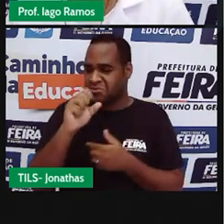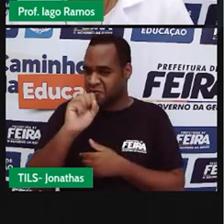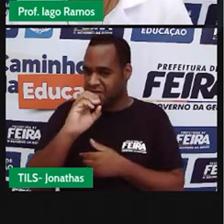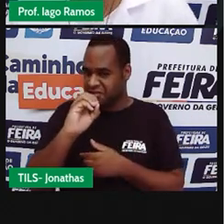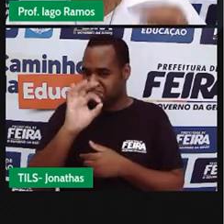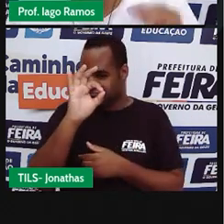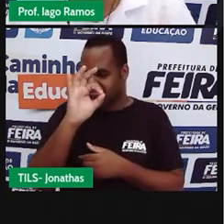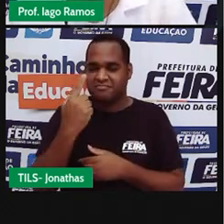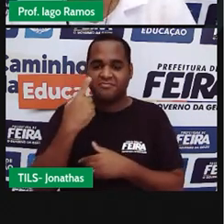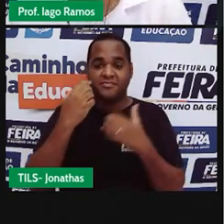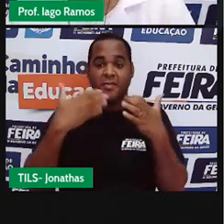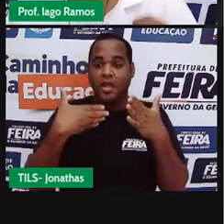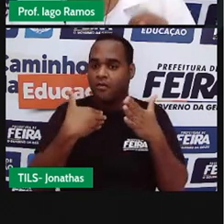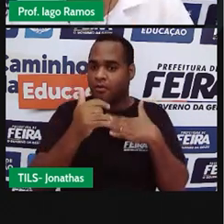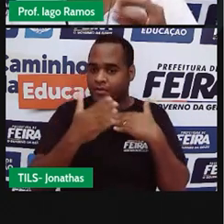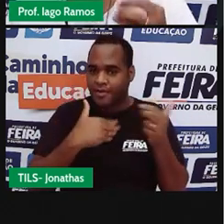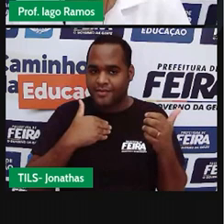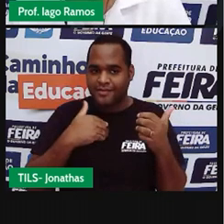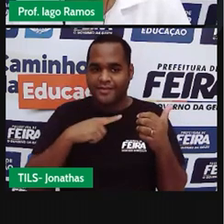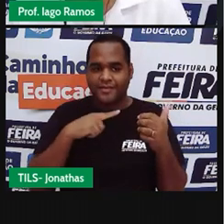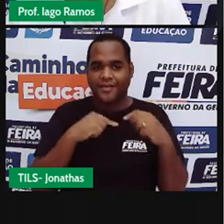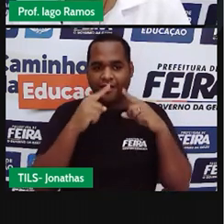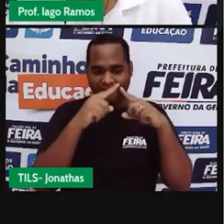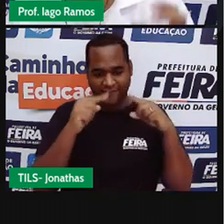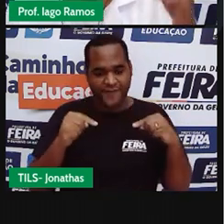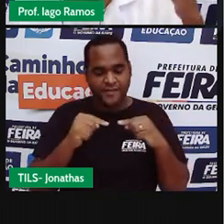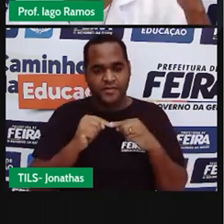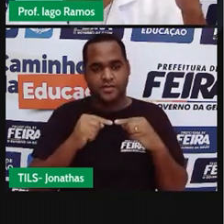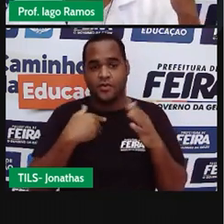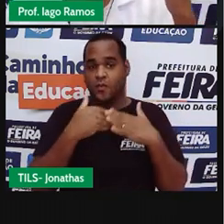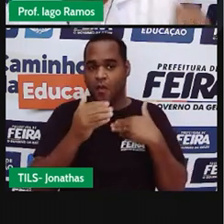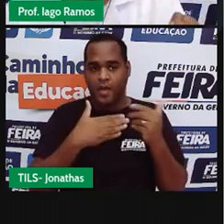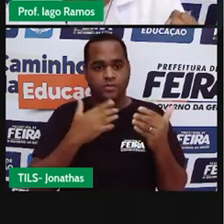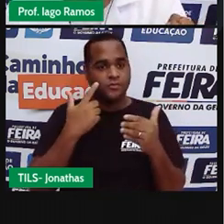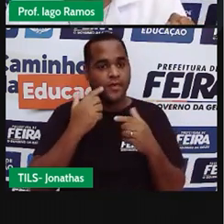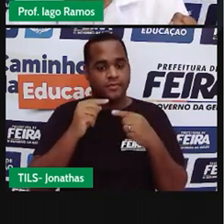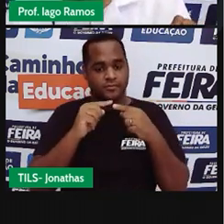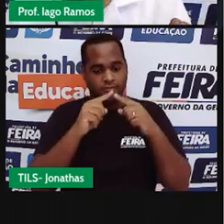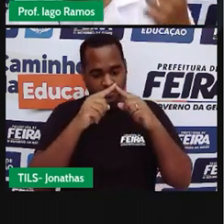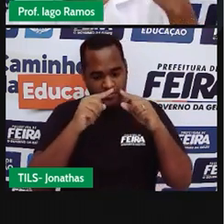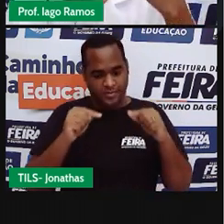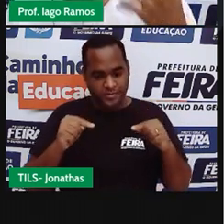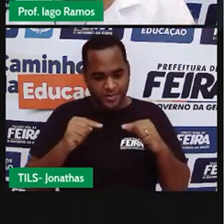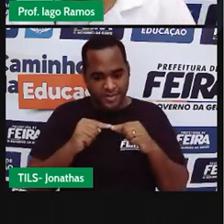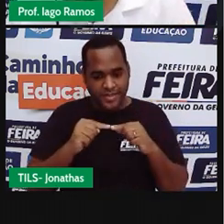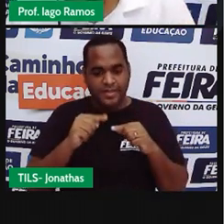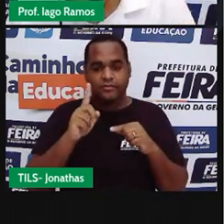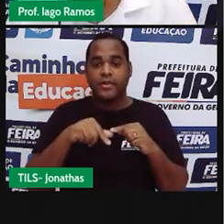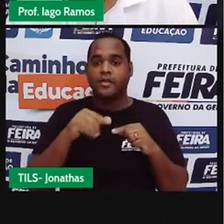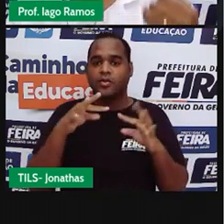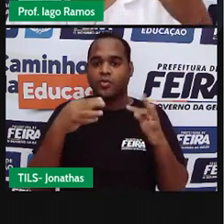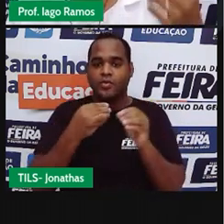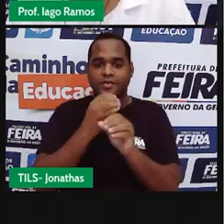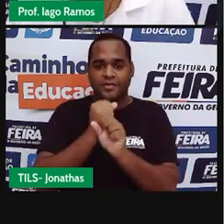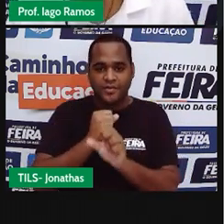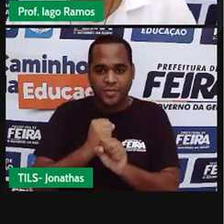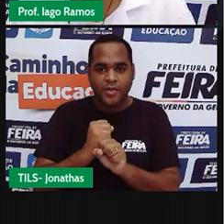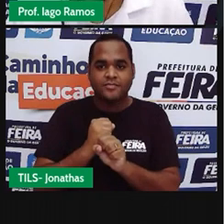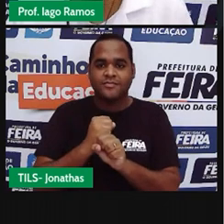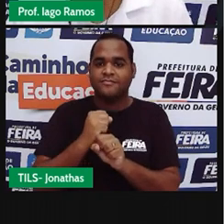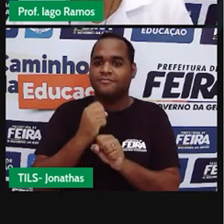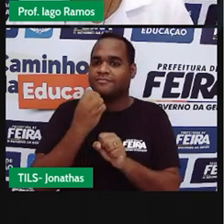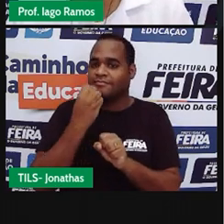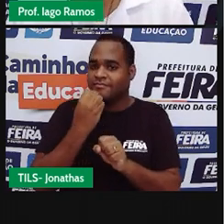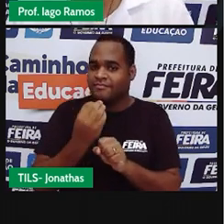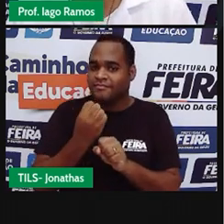Em qualquer triângulo. Não importa o tipo de triângulo, pegou os três ângulosinho de dentro, somou, vai